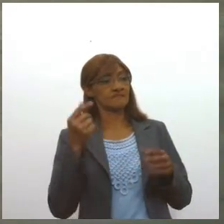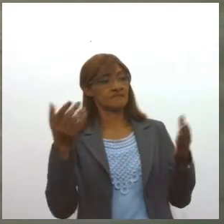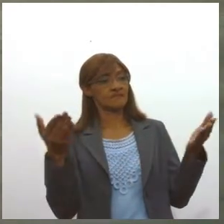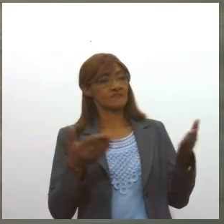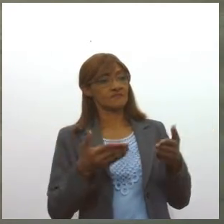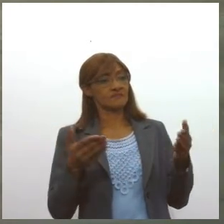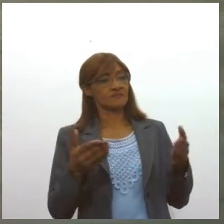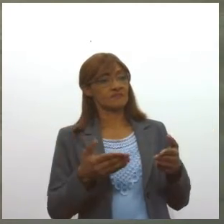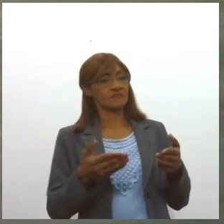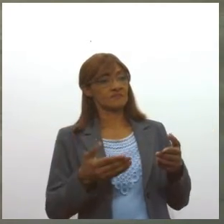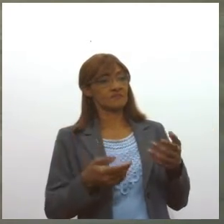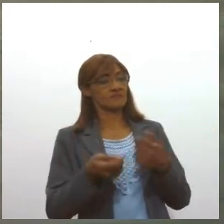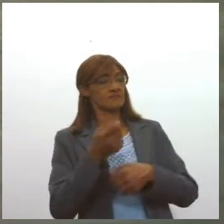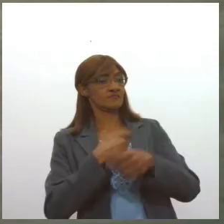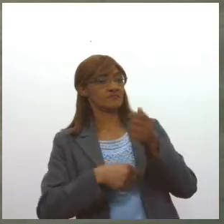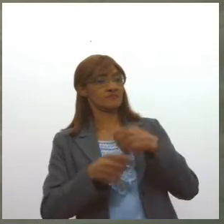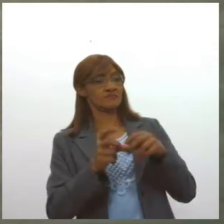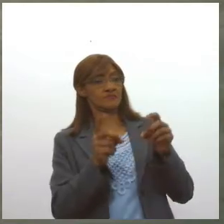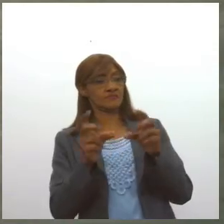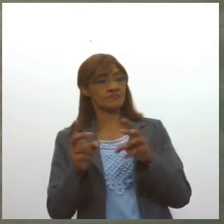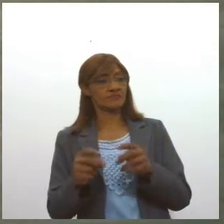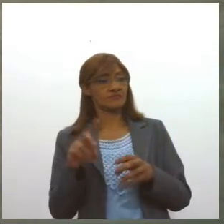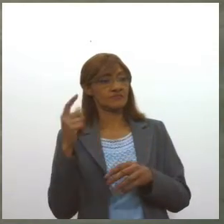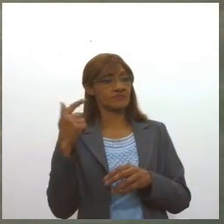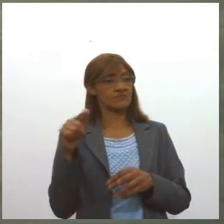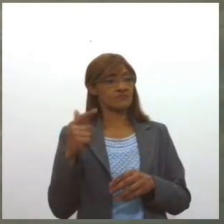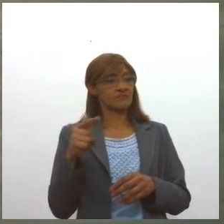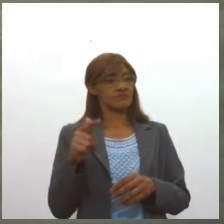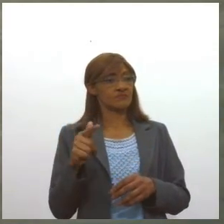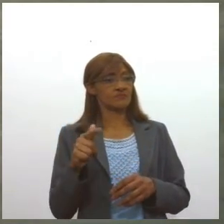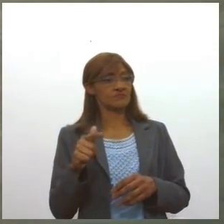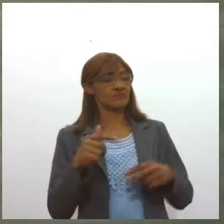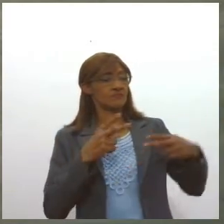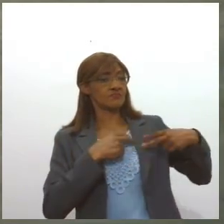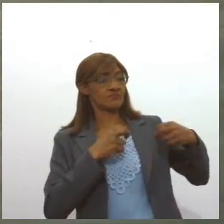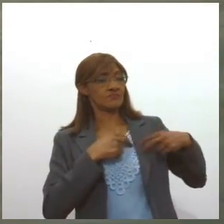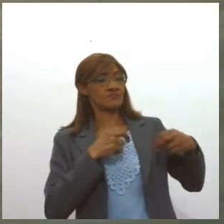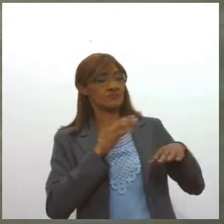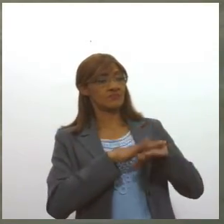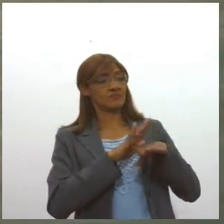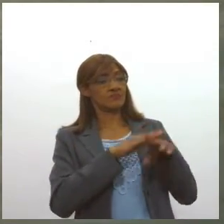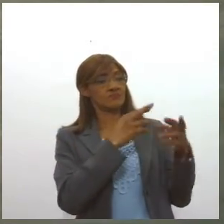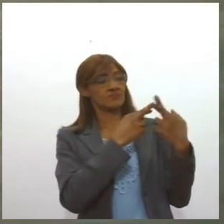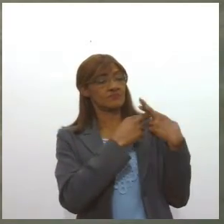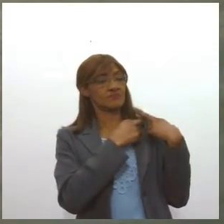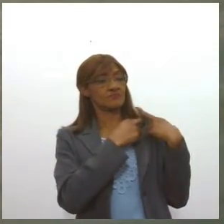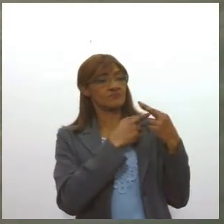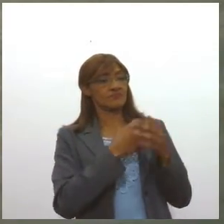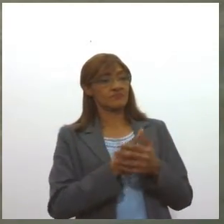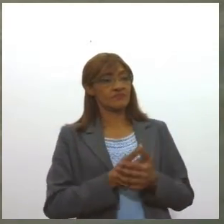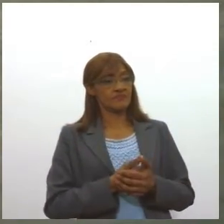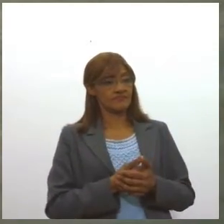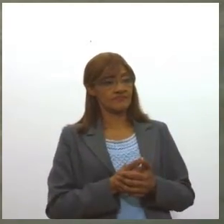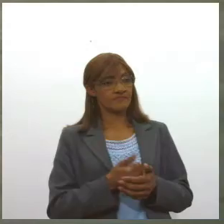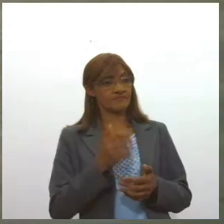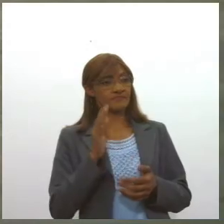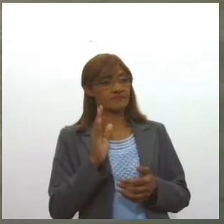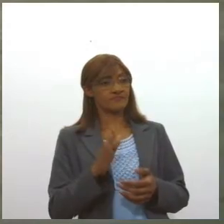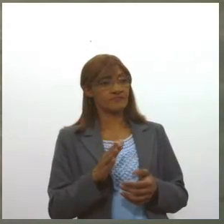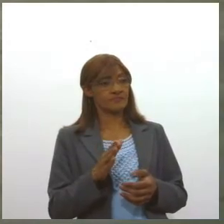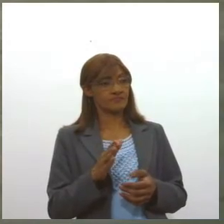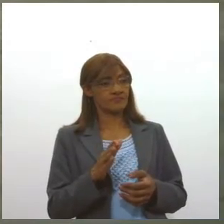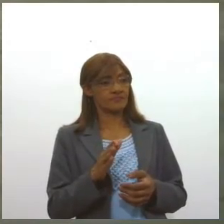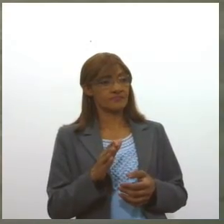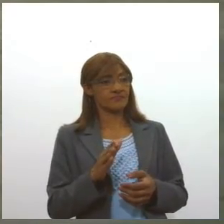mercado do gás natural são definidos pela Petrobras, levando em conta, né, a variação no mercado internacional do